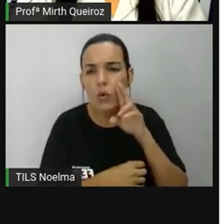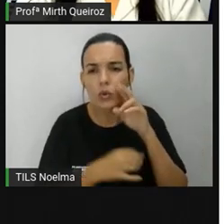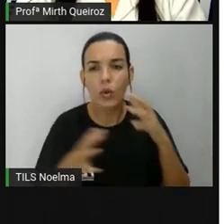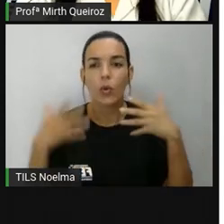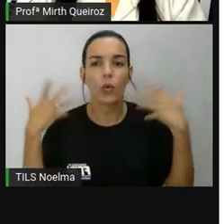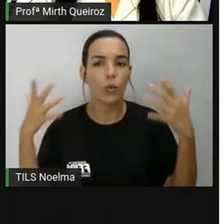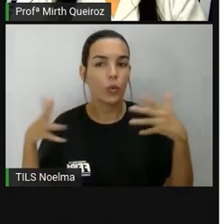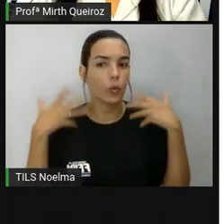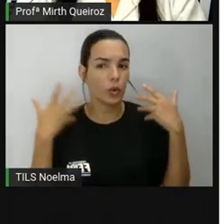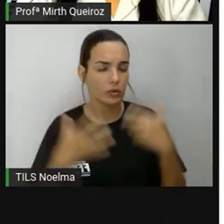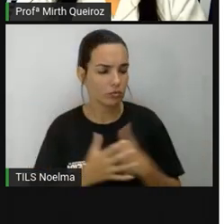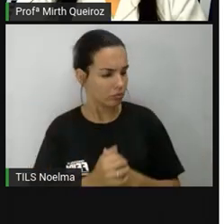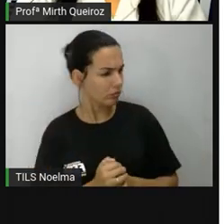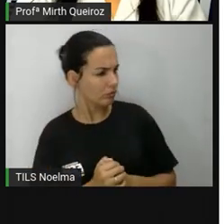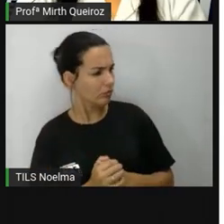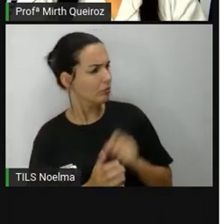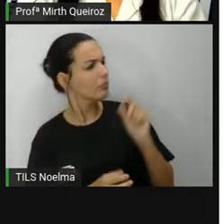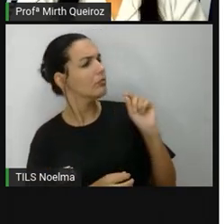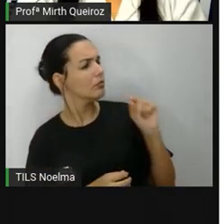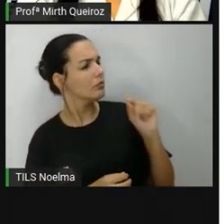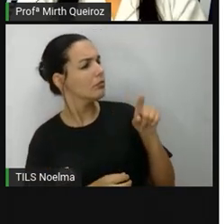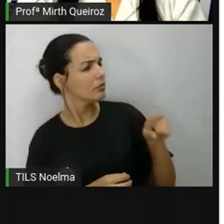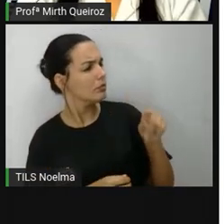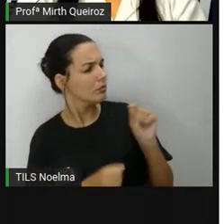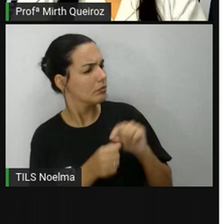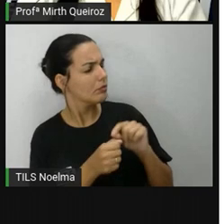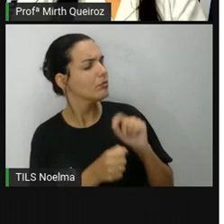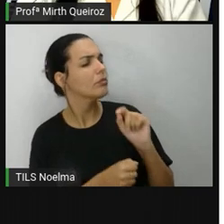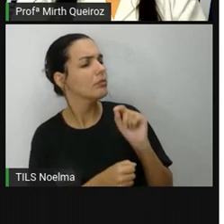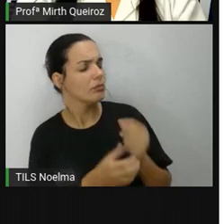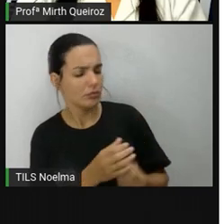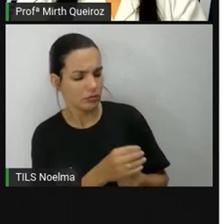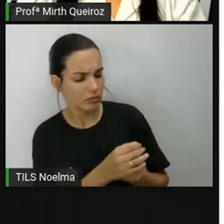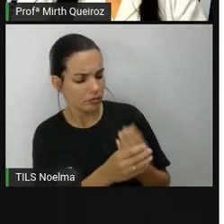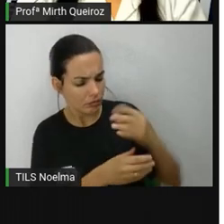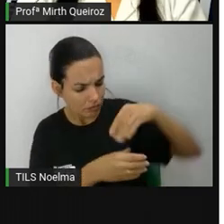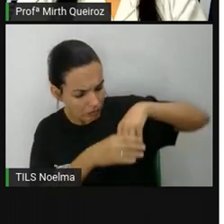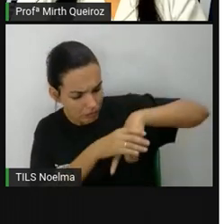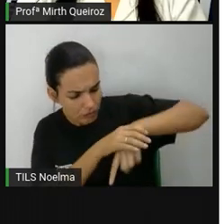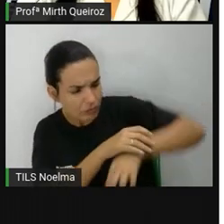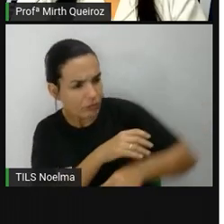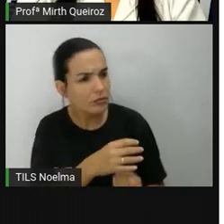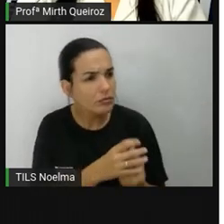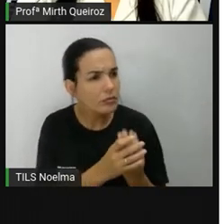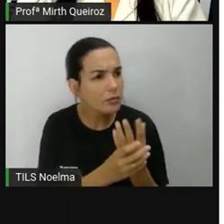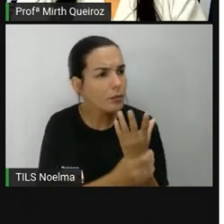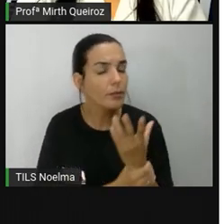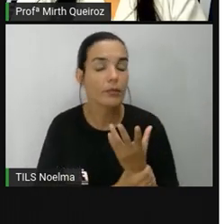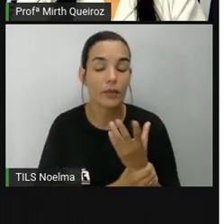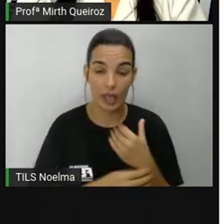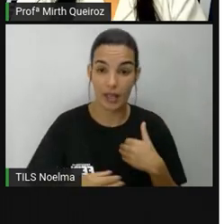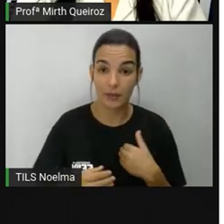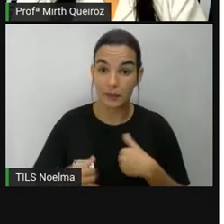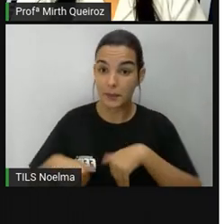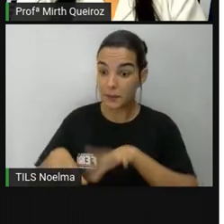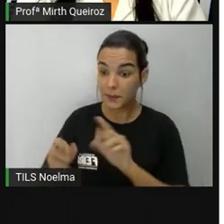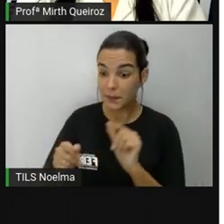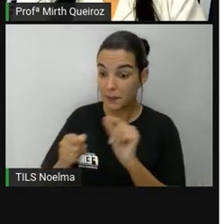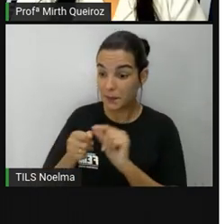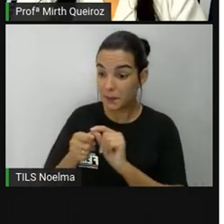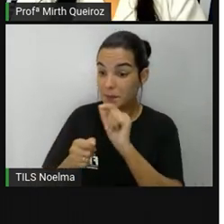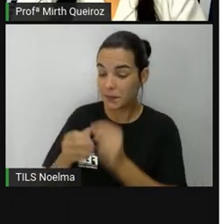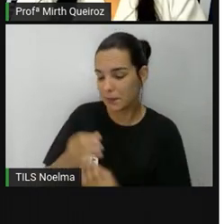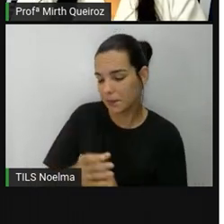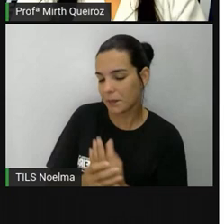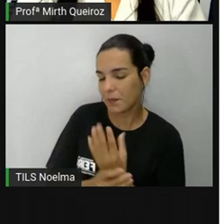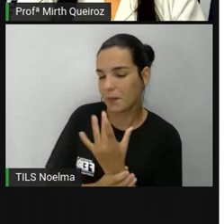menino. Eu posso saber o que você vai fazer com elas? Vou plantar lá no pátio de casa para dar para a